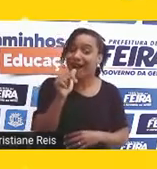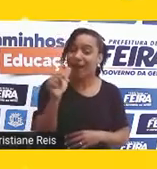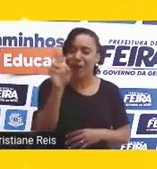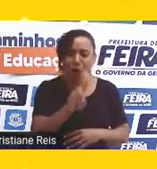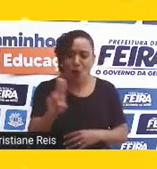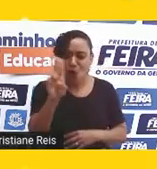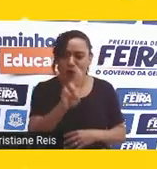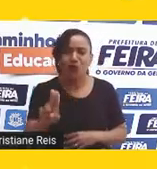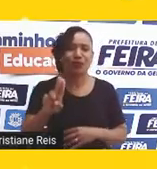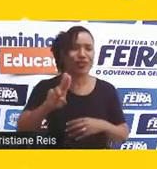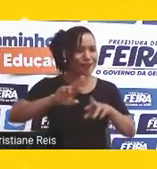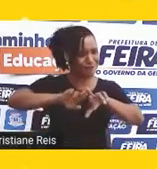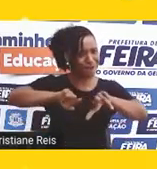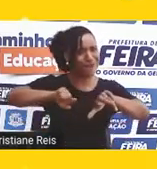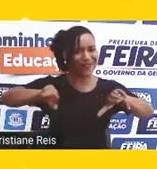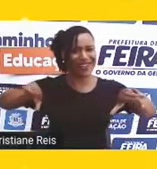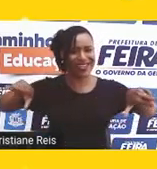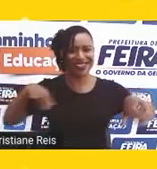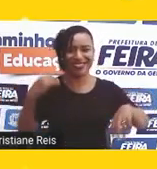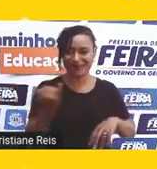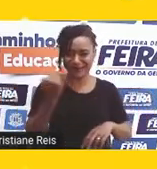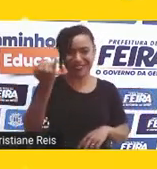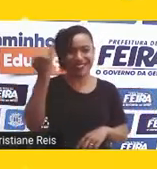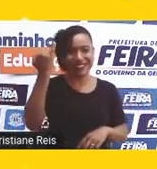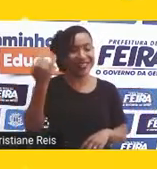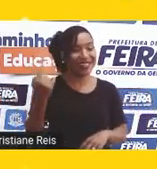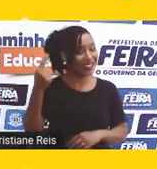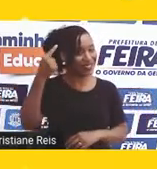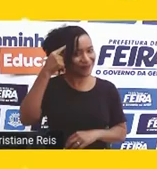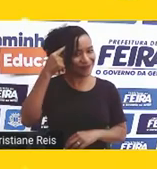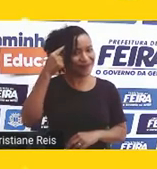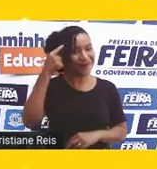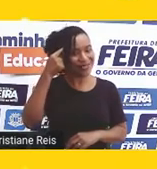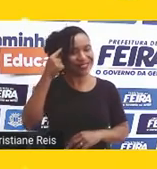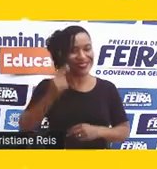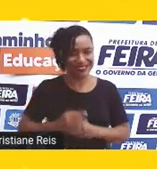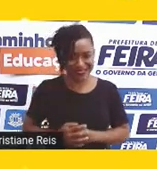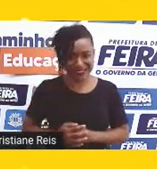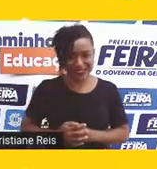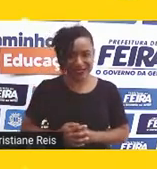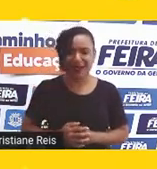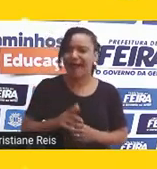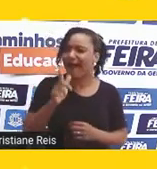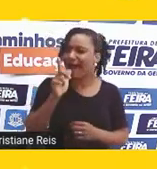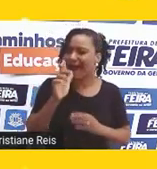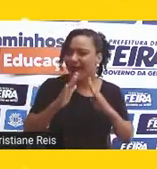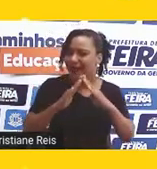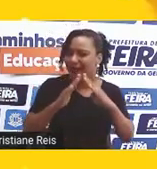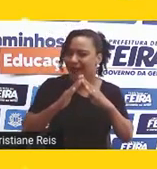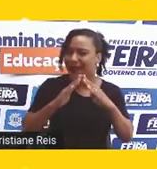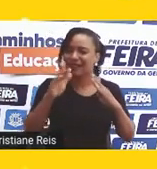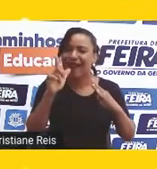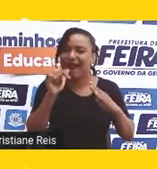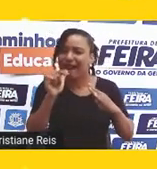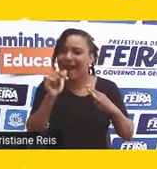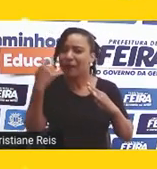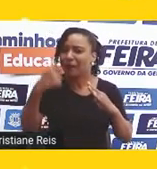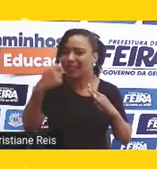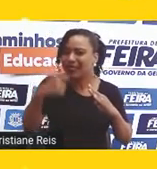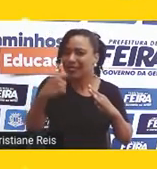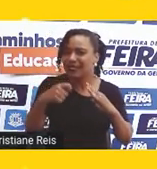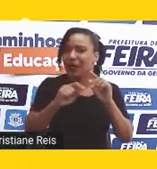diversas situações. Pense bem, como você utiliza a água aí na sua casa?